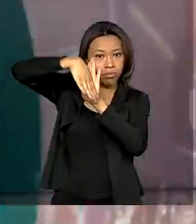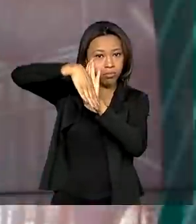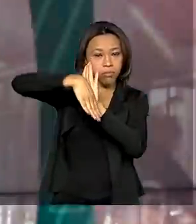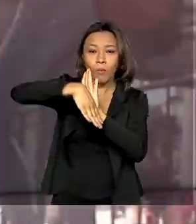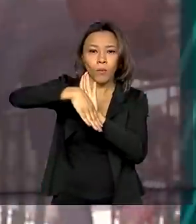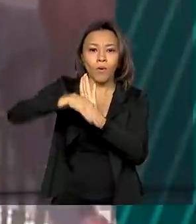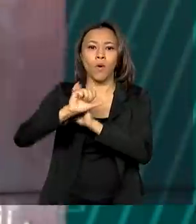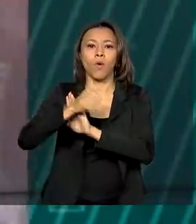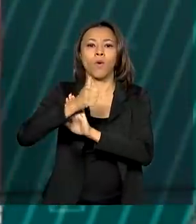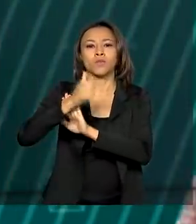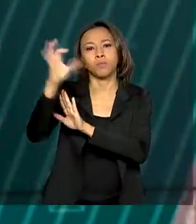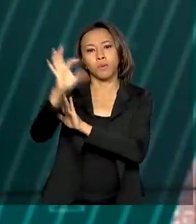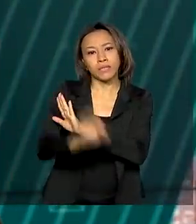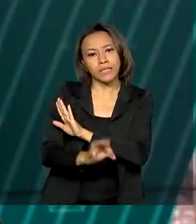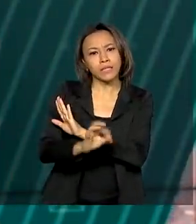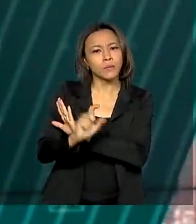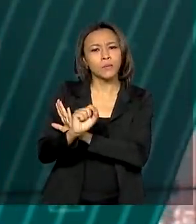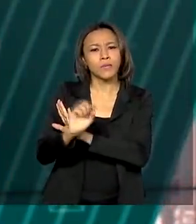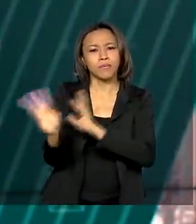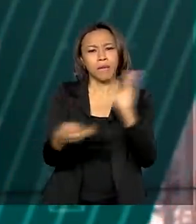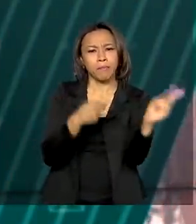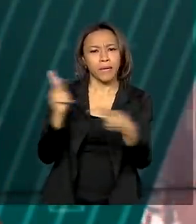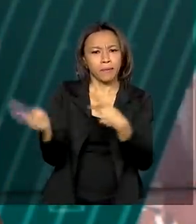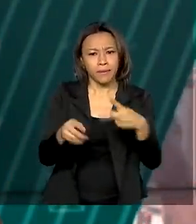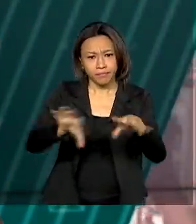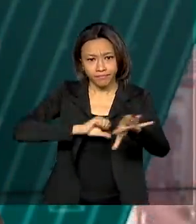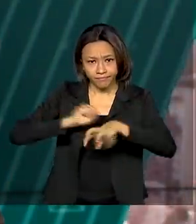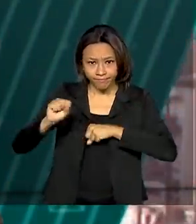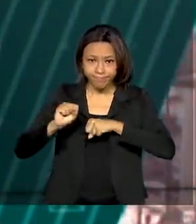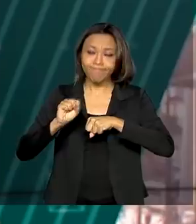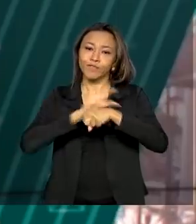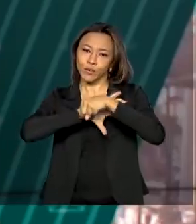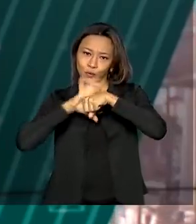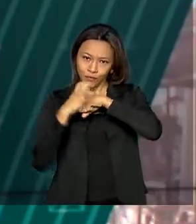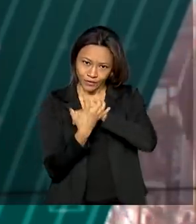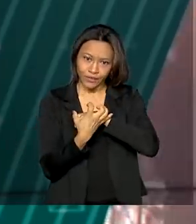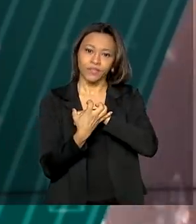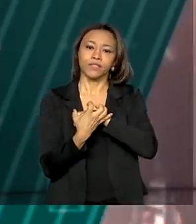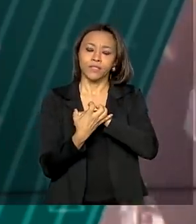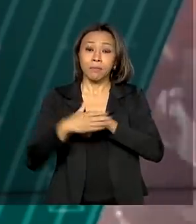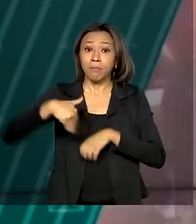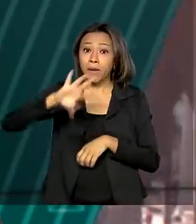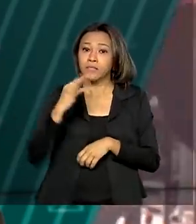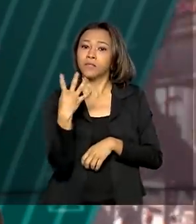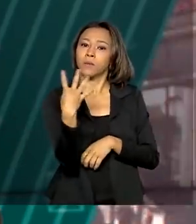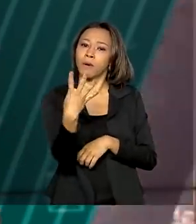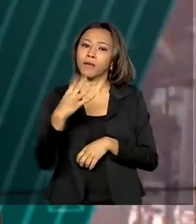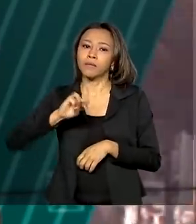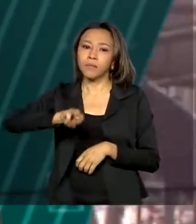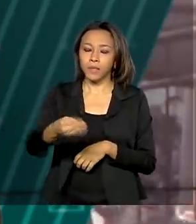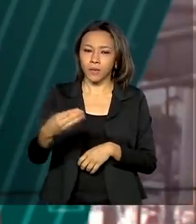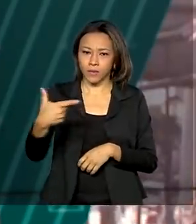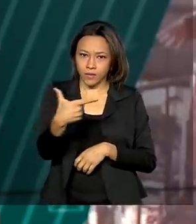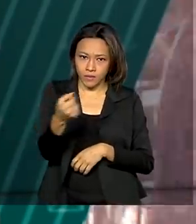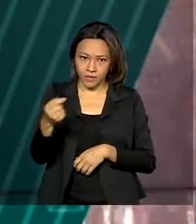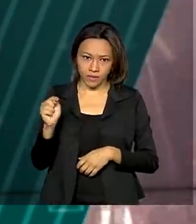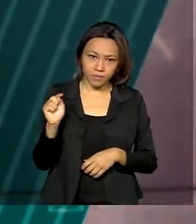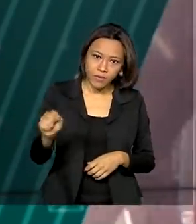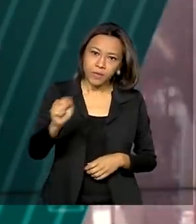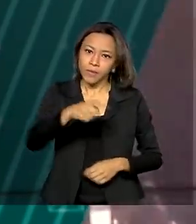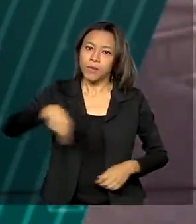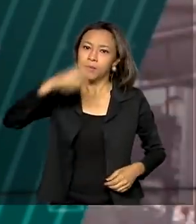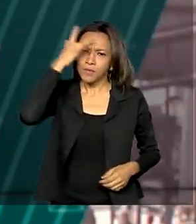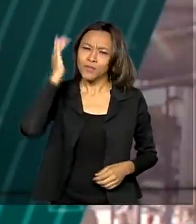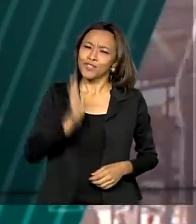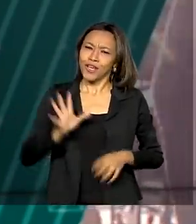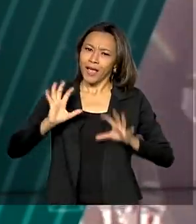% na curva de casos confirmados de Covid-19. Mais de 4,2 milhões de pacientes estão